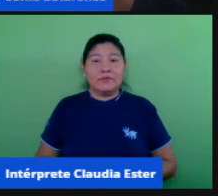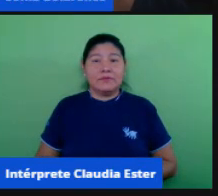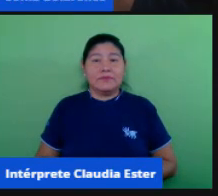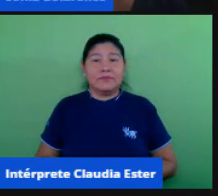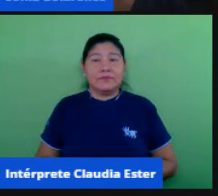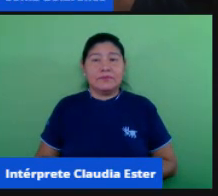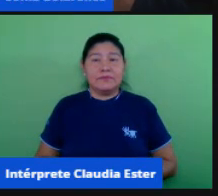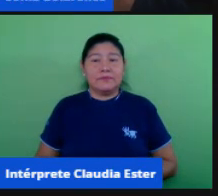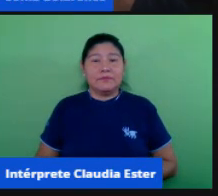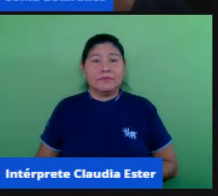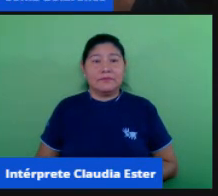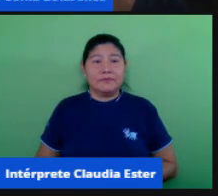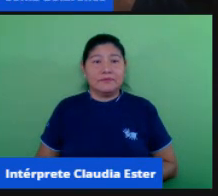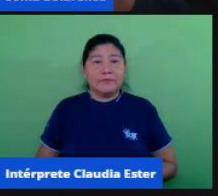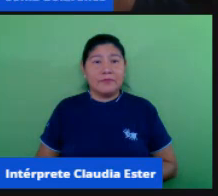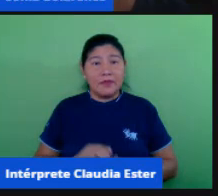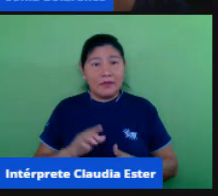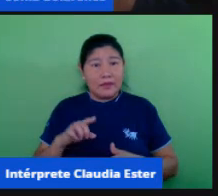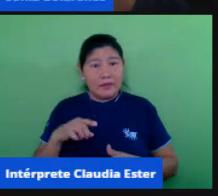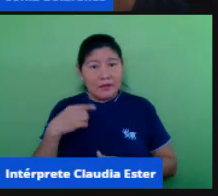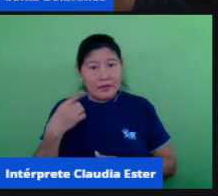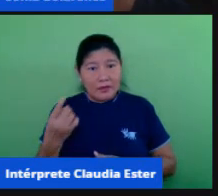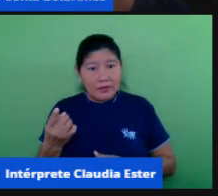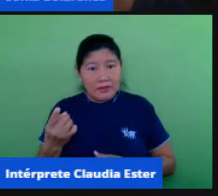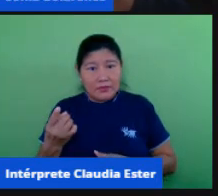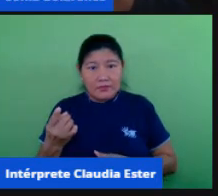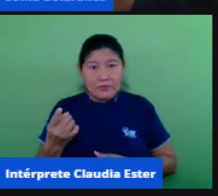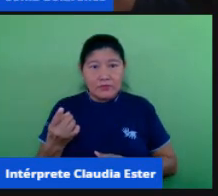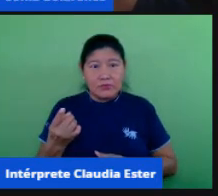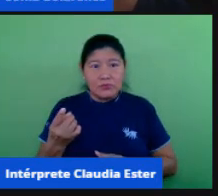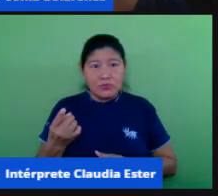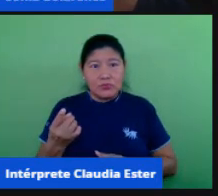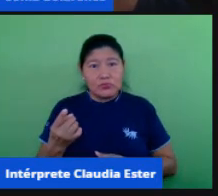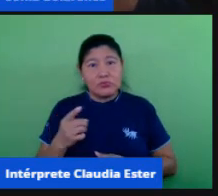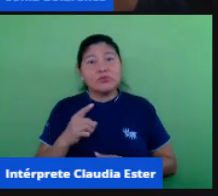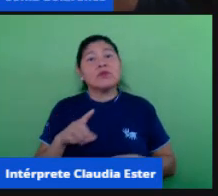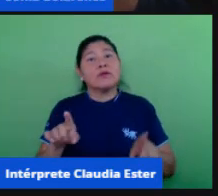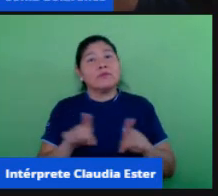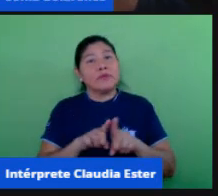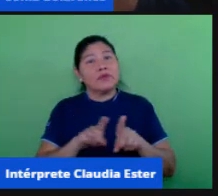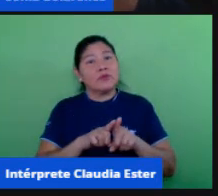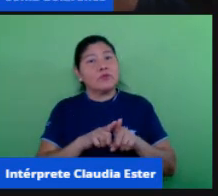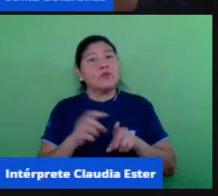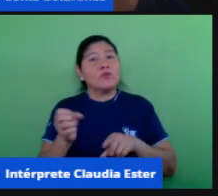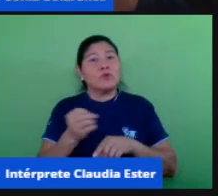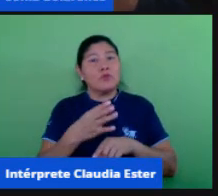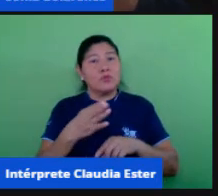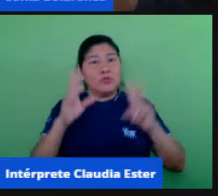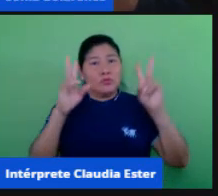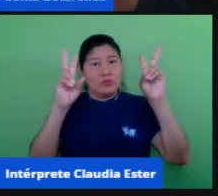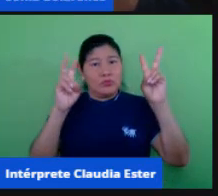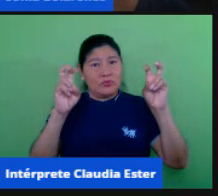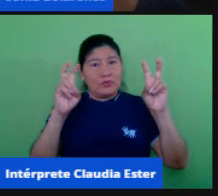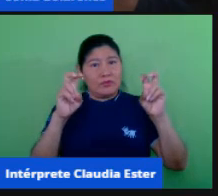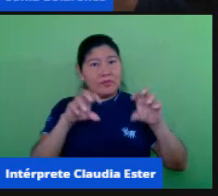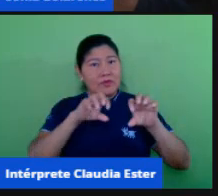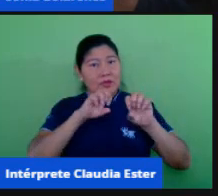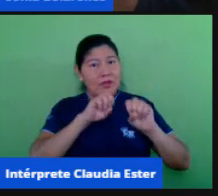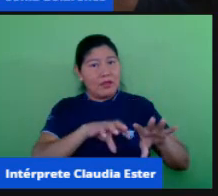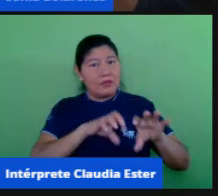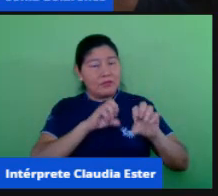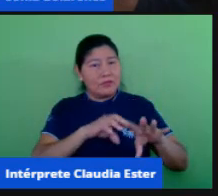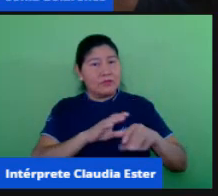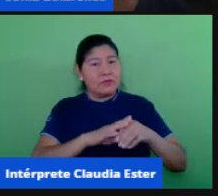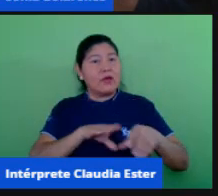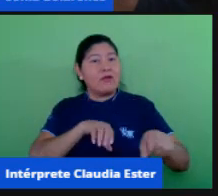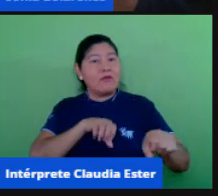e chegamos a um uma outra questão né educação formação